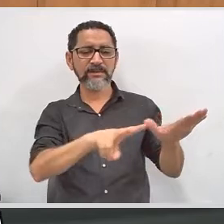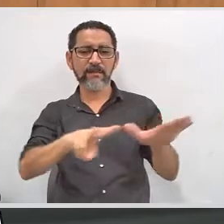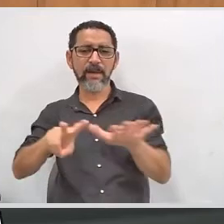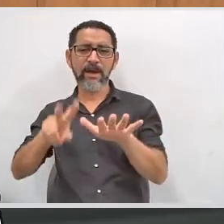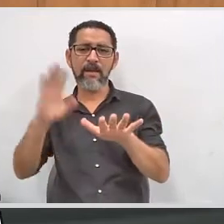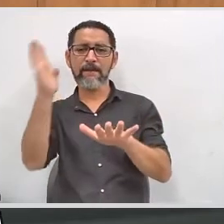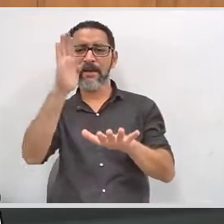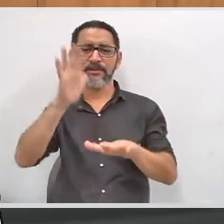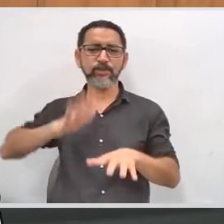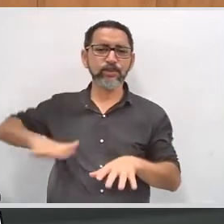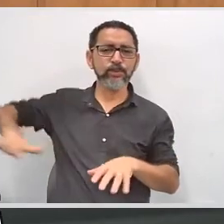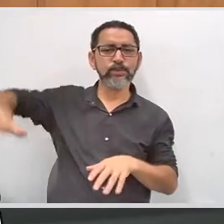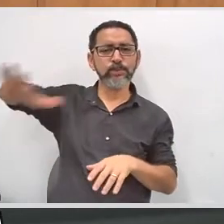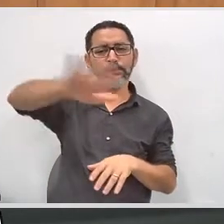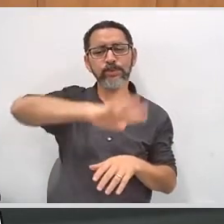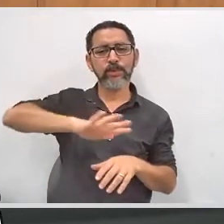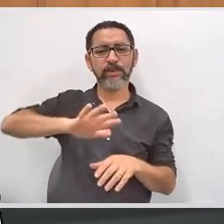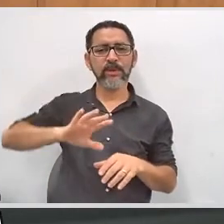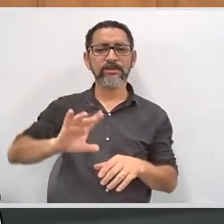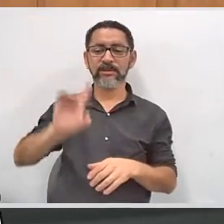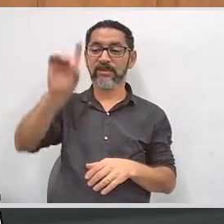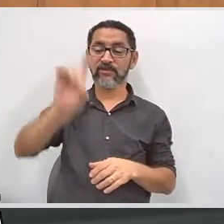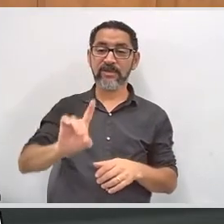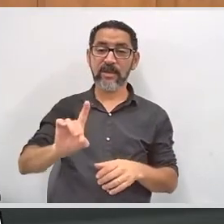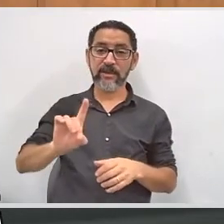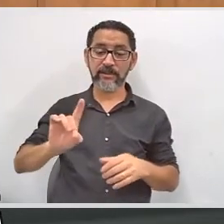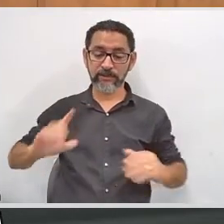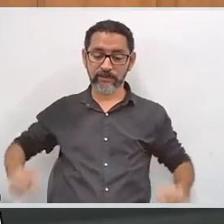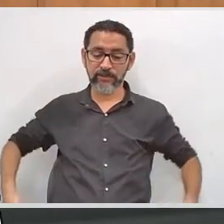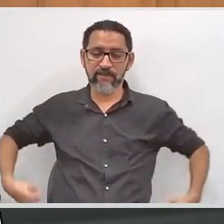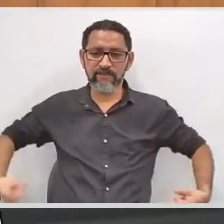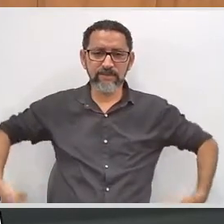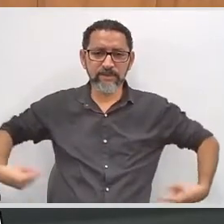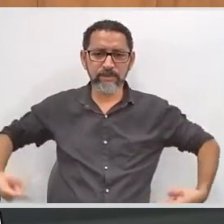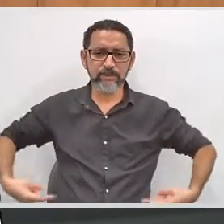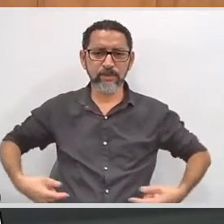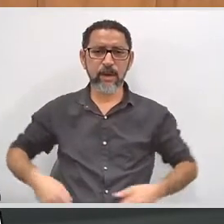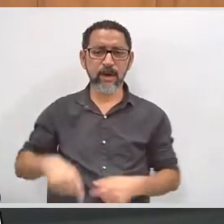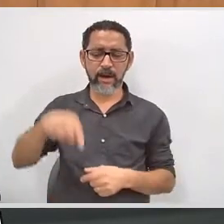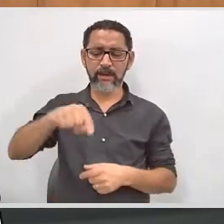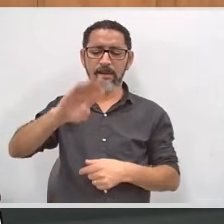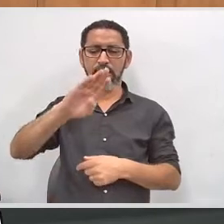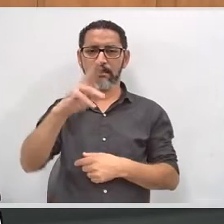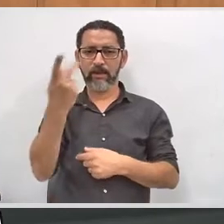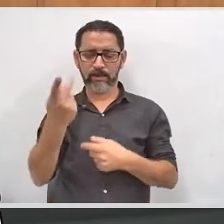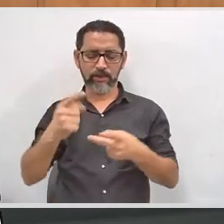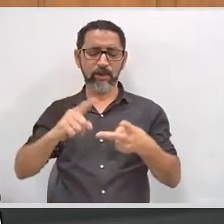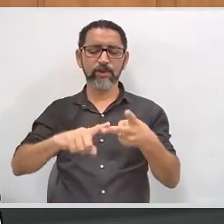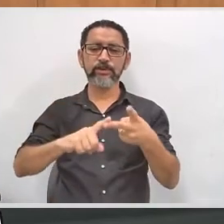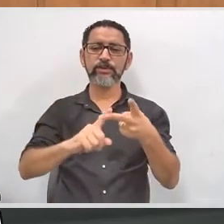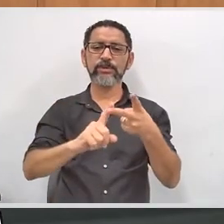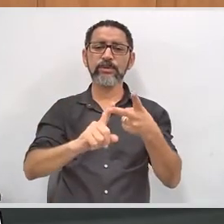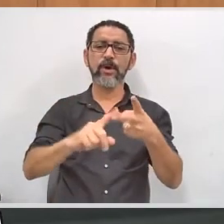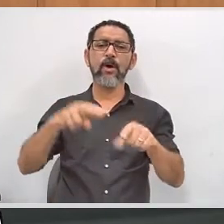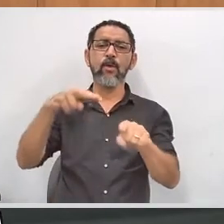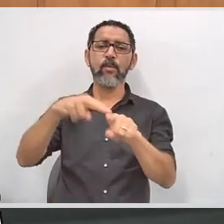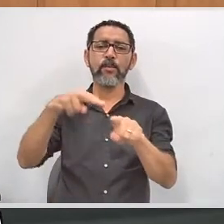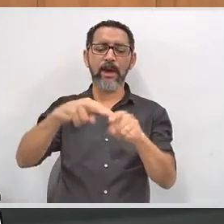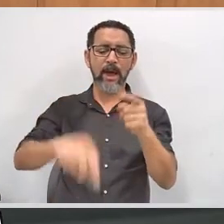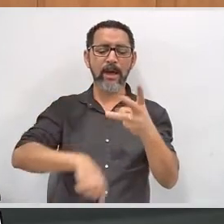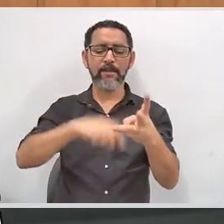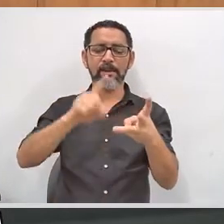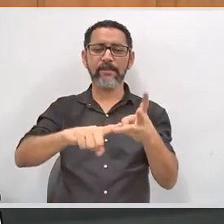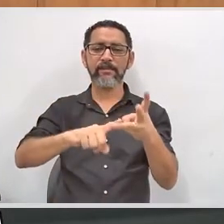da Pessoa Portadora de Deficiência Física aqui em Belo Horizonte, Uberaba, Uberlândia e, se não me engano, em mais uma cidade aqui do Estado.